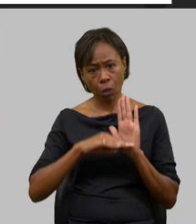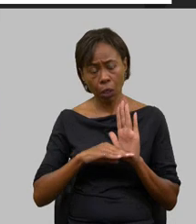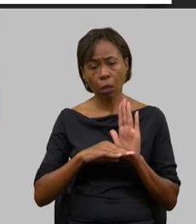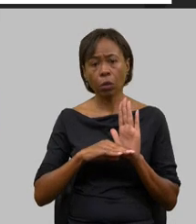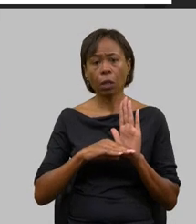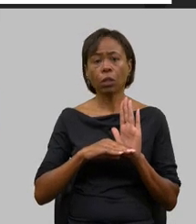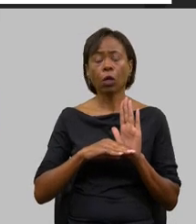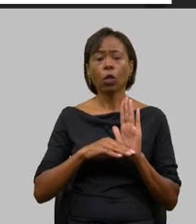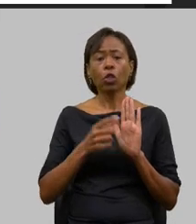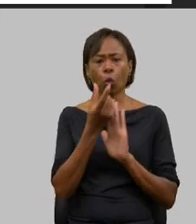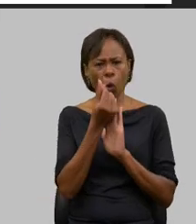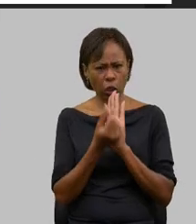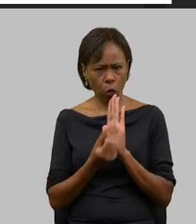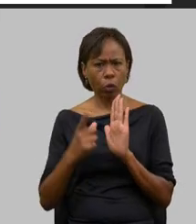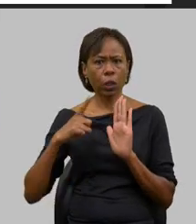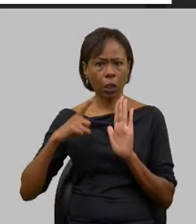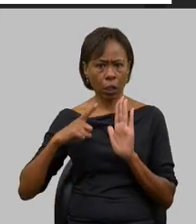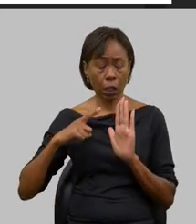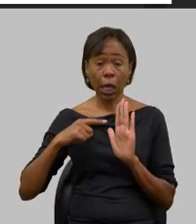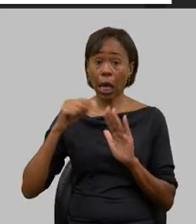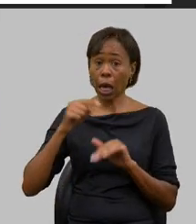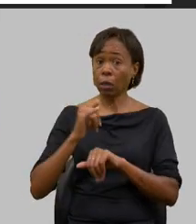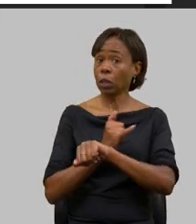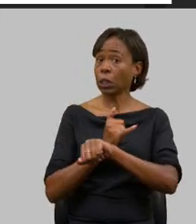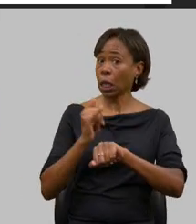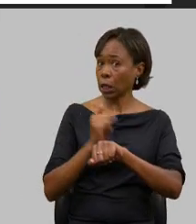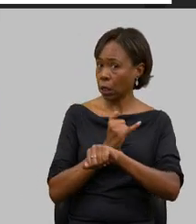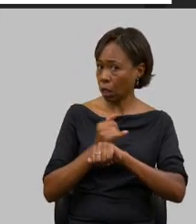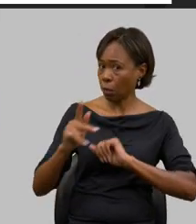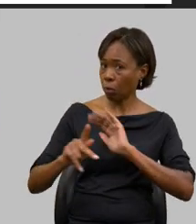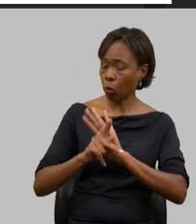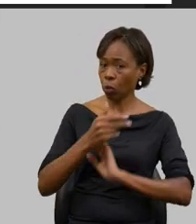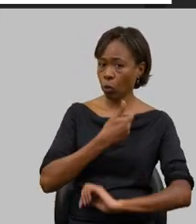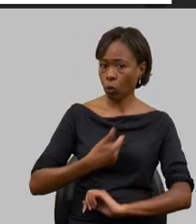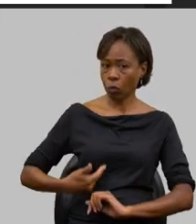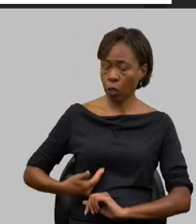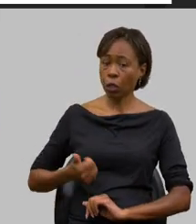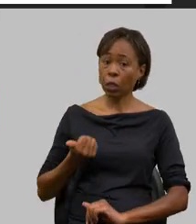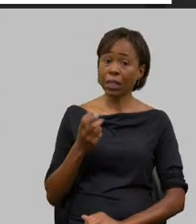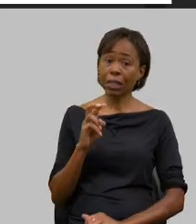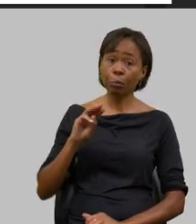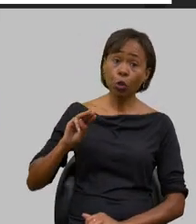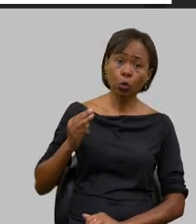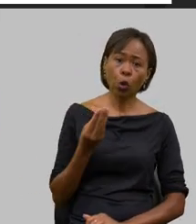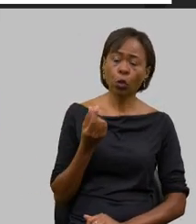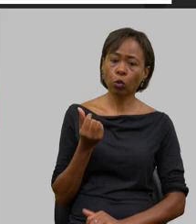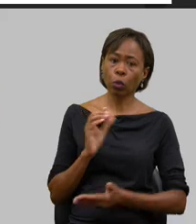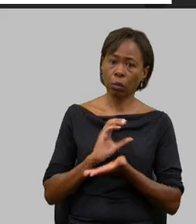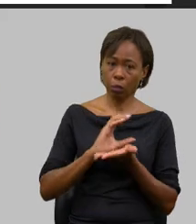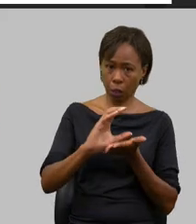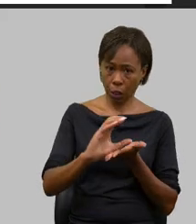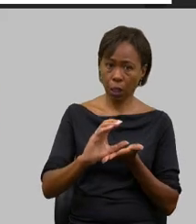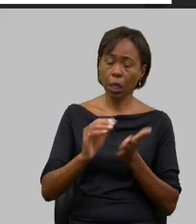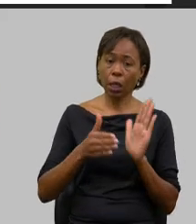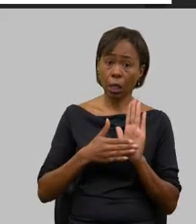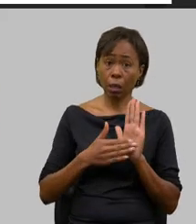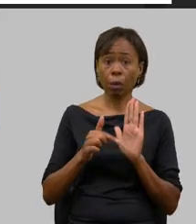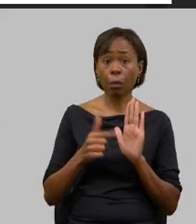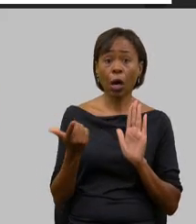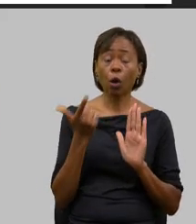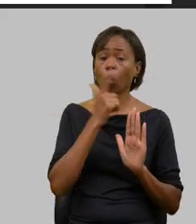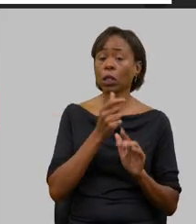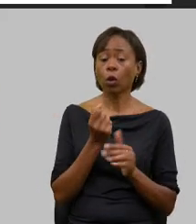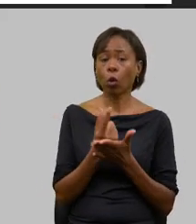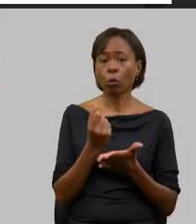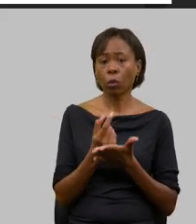ação orçamentária um projeto estratégico do governo vão ter um aporte de 15 milhões dentro desse programa para adquirir kits